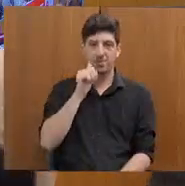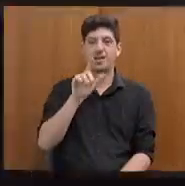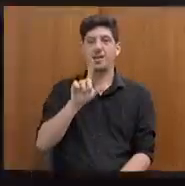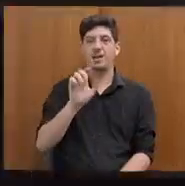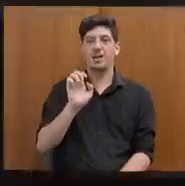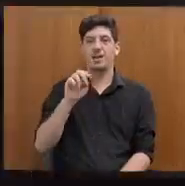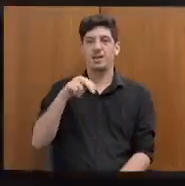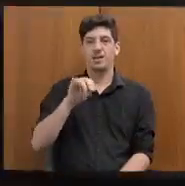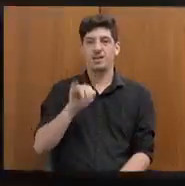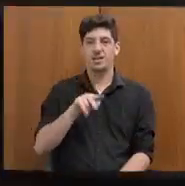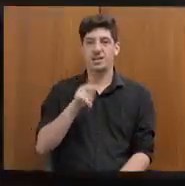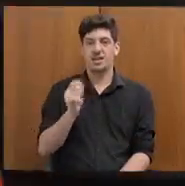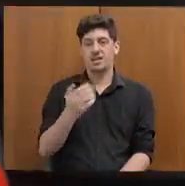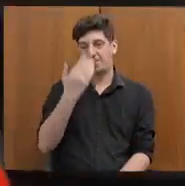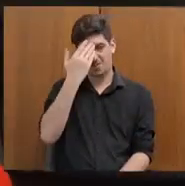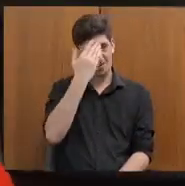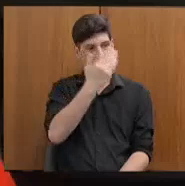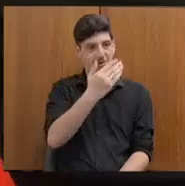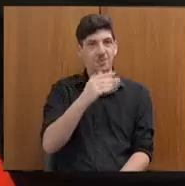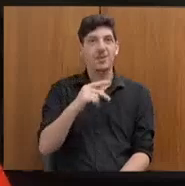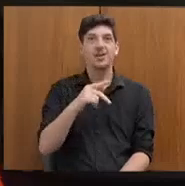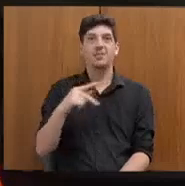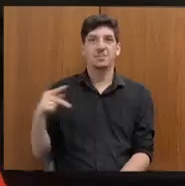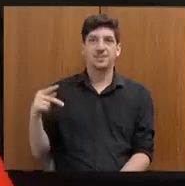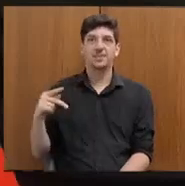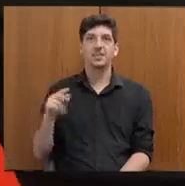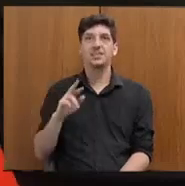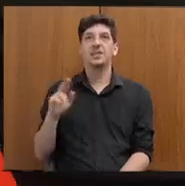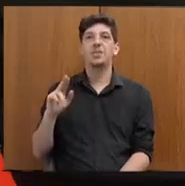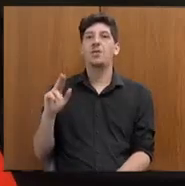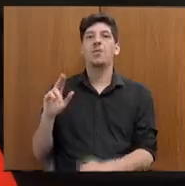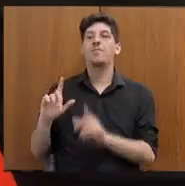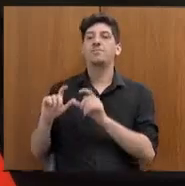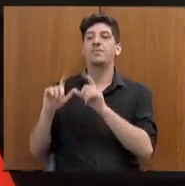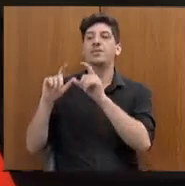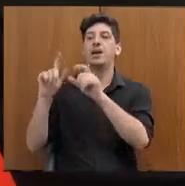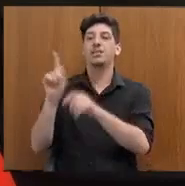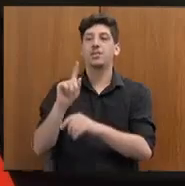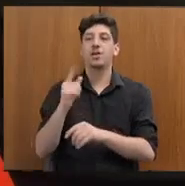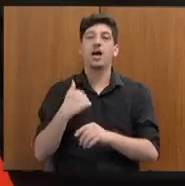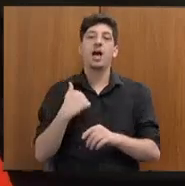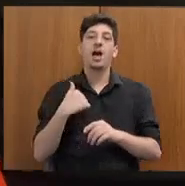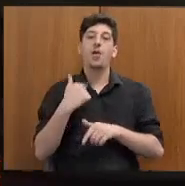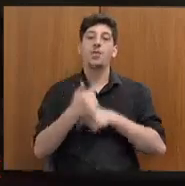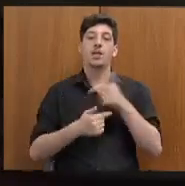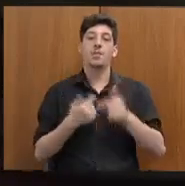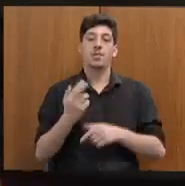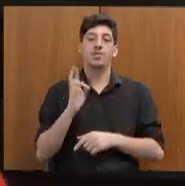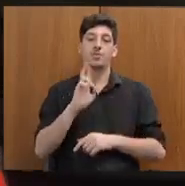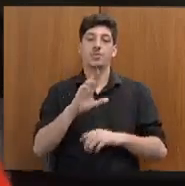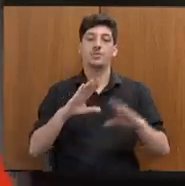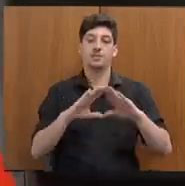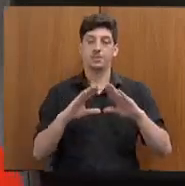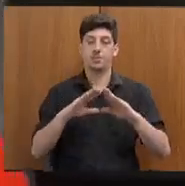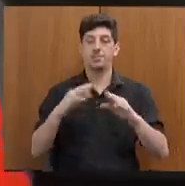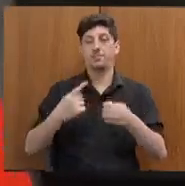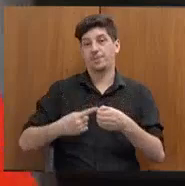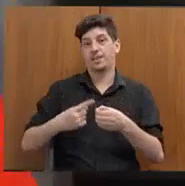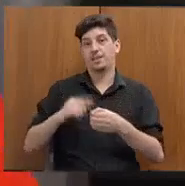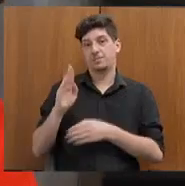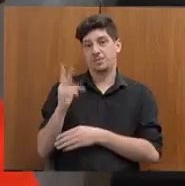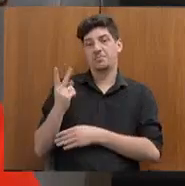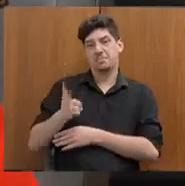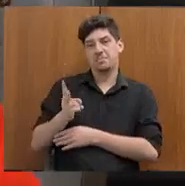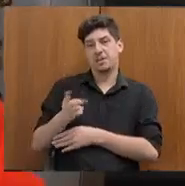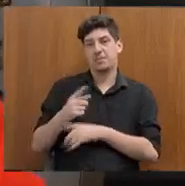Obrigada, presidente. Eu tenho nenhuma viagem, eu tenho uma atividade que eu vou representar na Assembleia, aqui em Belo Horizonte mesmo, mas eu queria